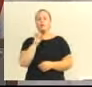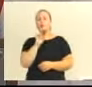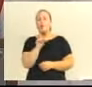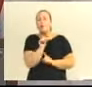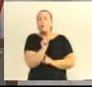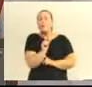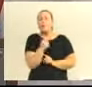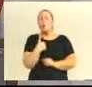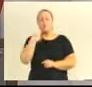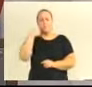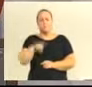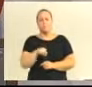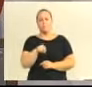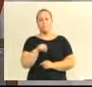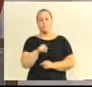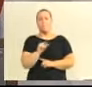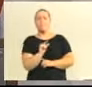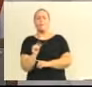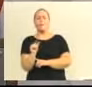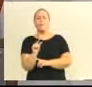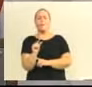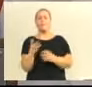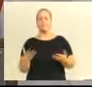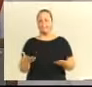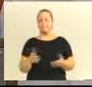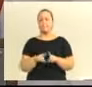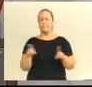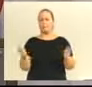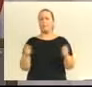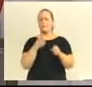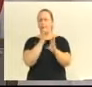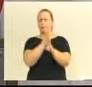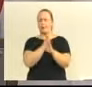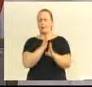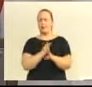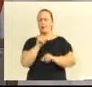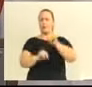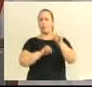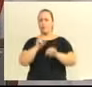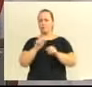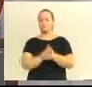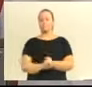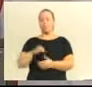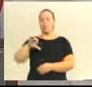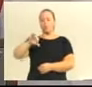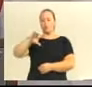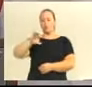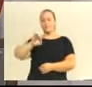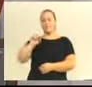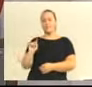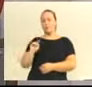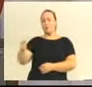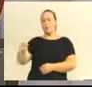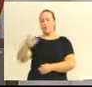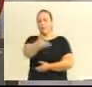nos extratos. E mais, colegas vereadores, eu posso identificar aqui uma transferência de 90 mil reais de dinheiro